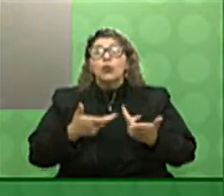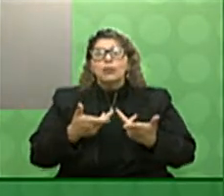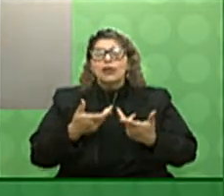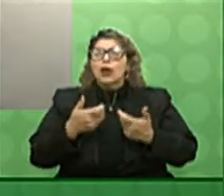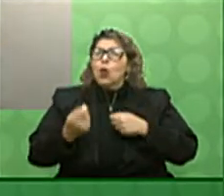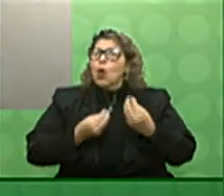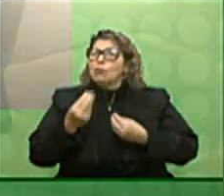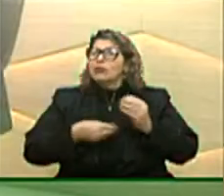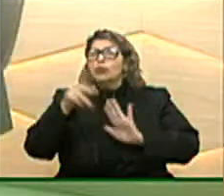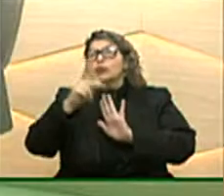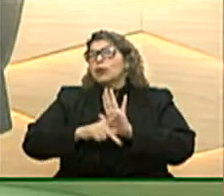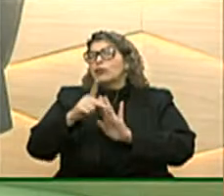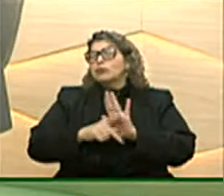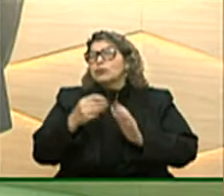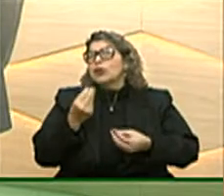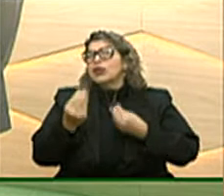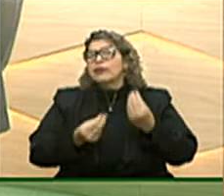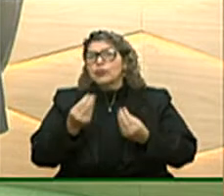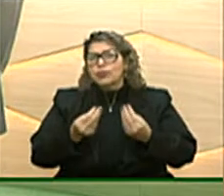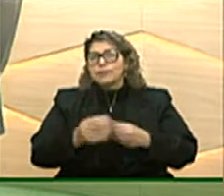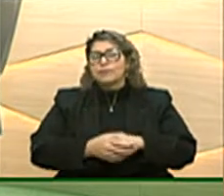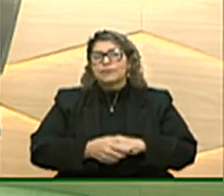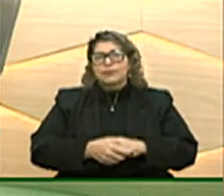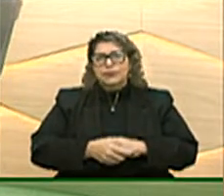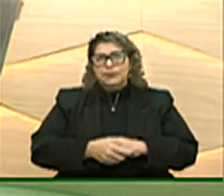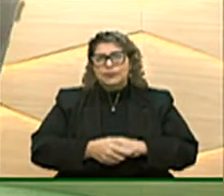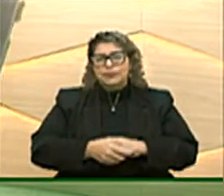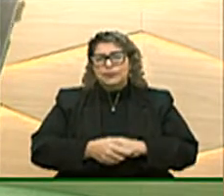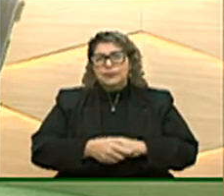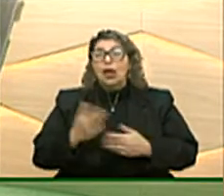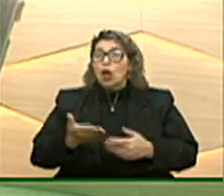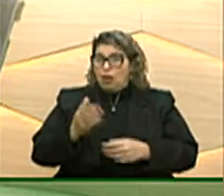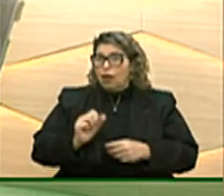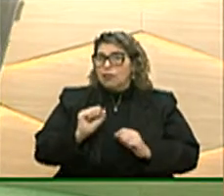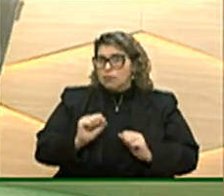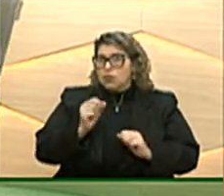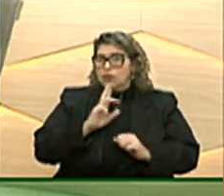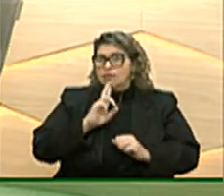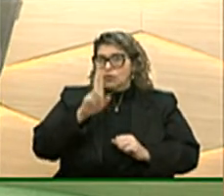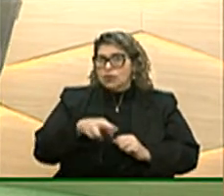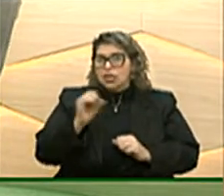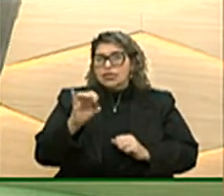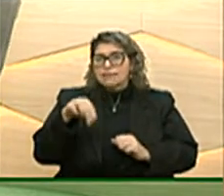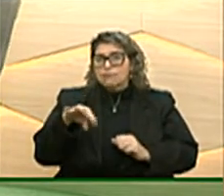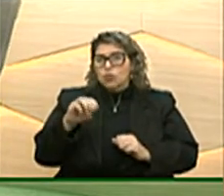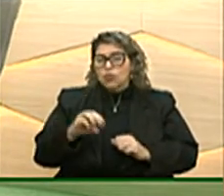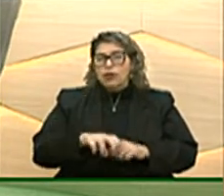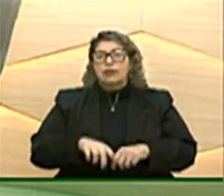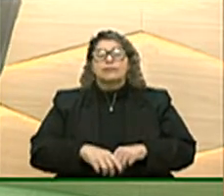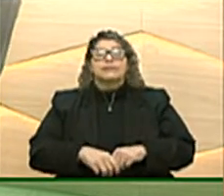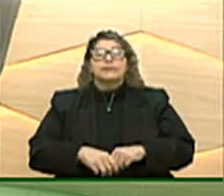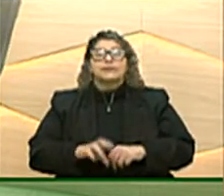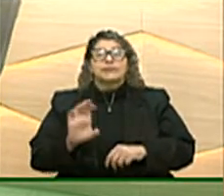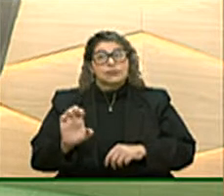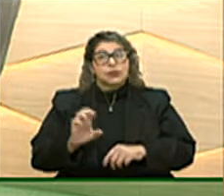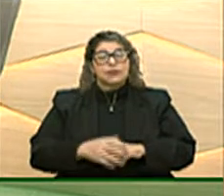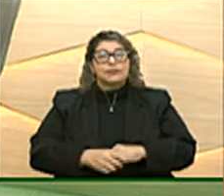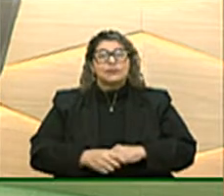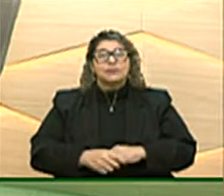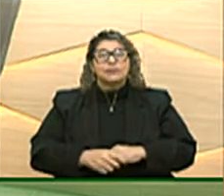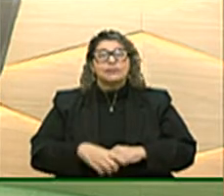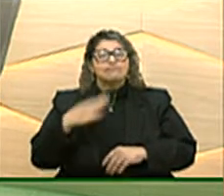são os próximos projetos? Vice-presidente, sua resposta à empresária Simone Leite e ao deputado Zucco.